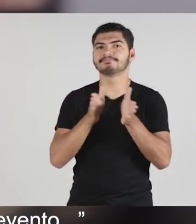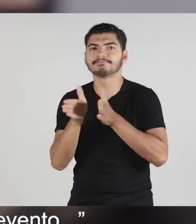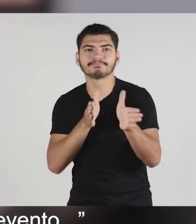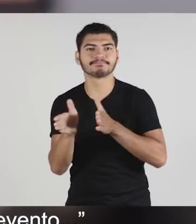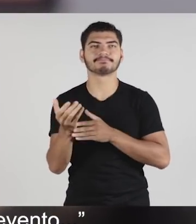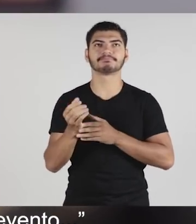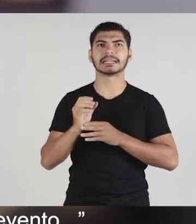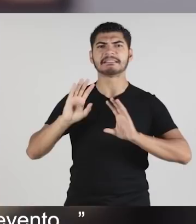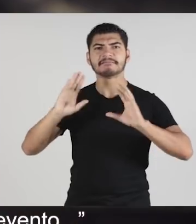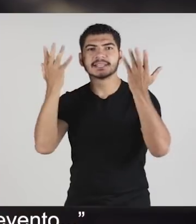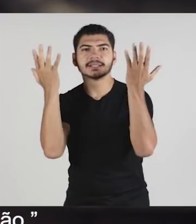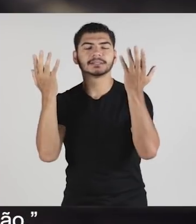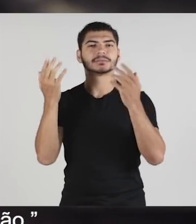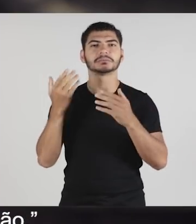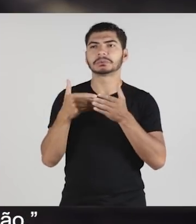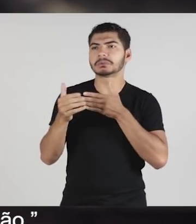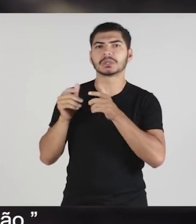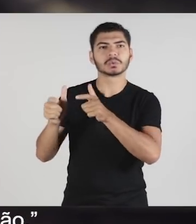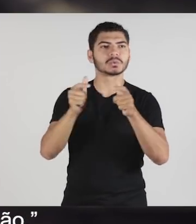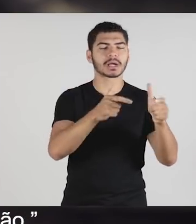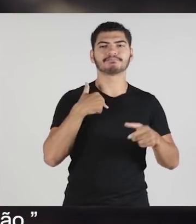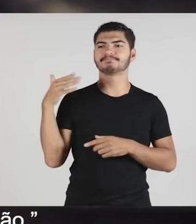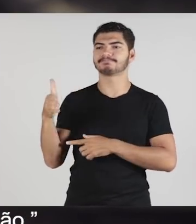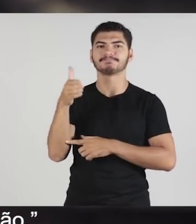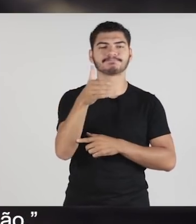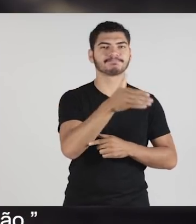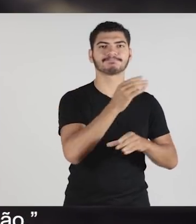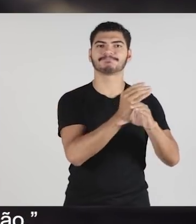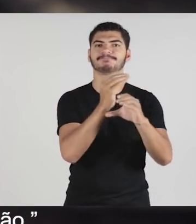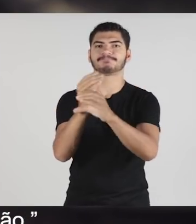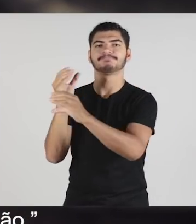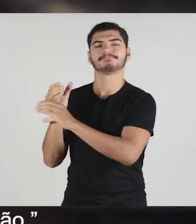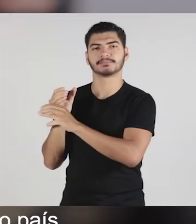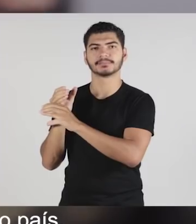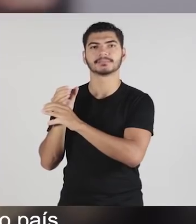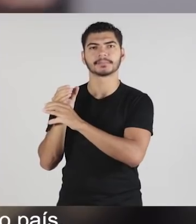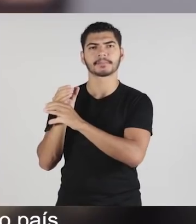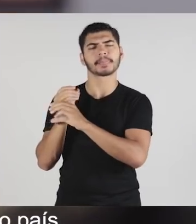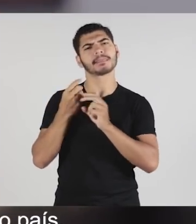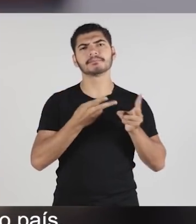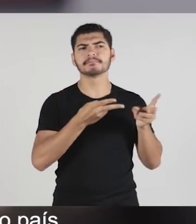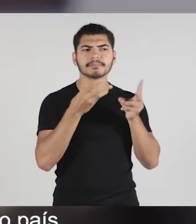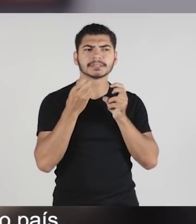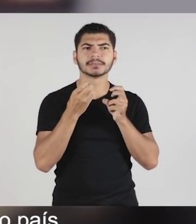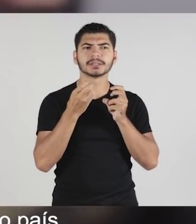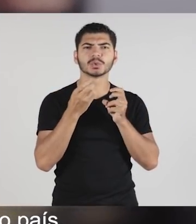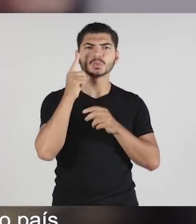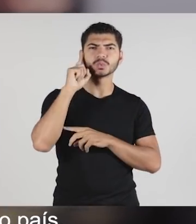acessibilidade, ou no evento. Todo lugar que eu vou, eu não consigo ter um canal de comunicação. Então eu percebi